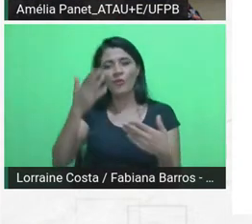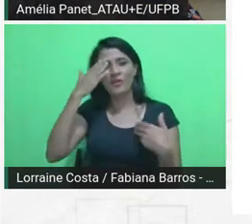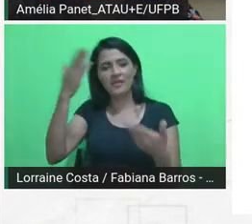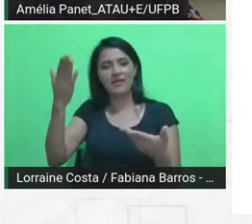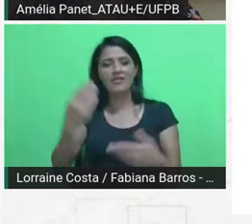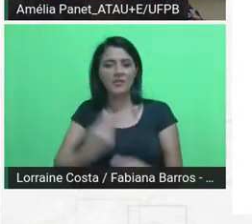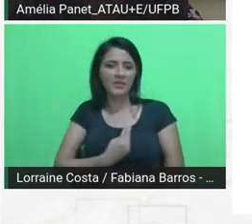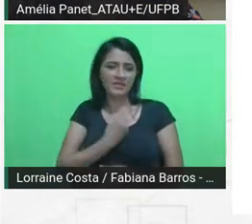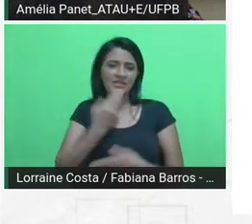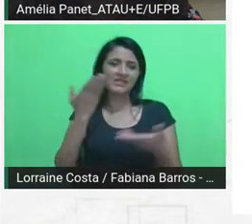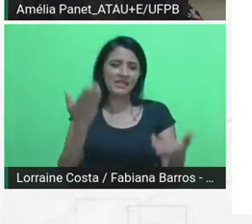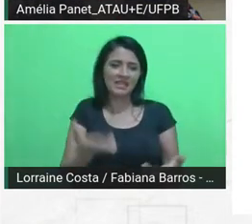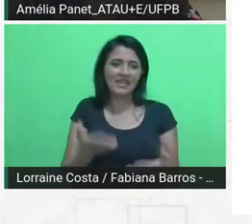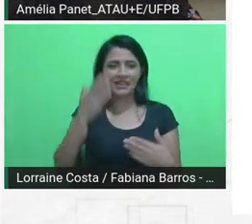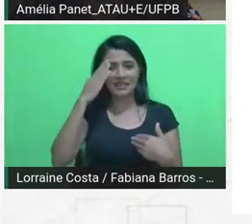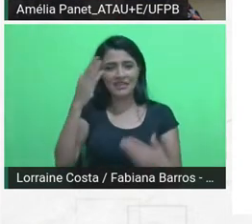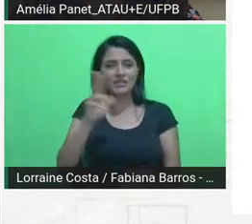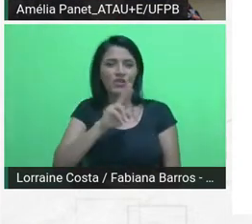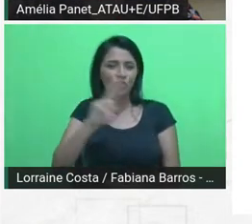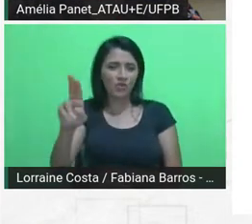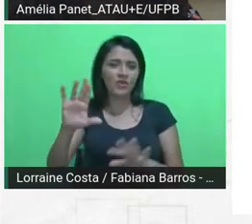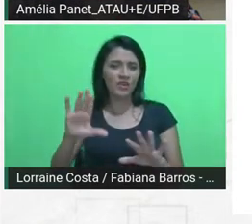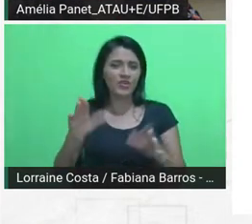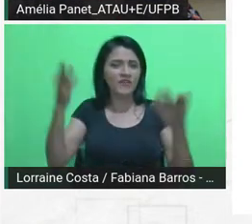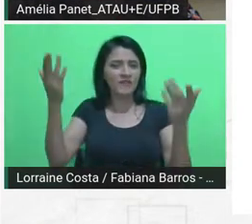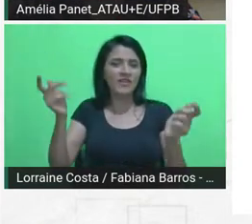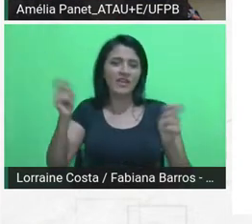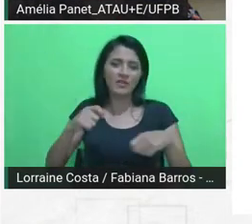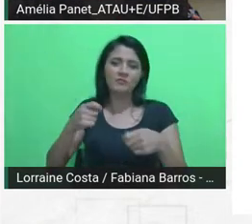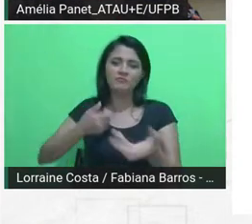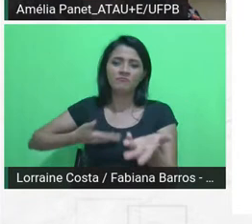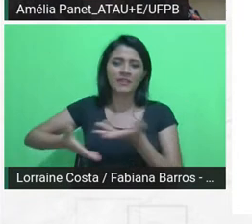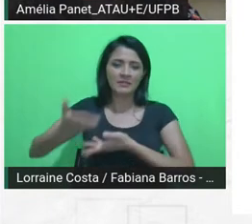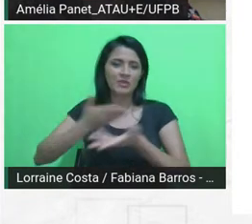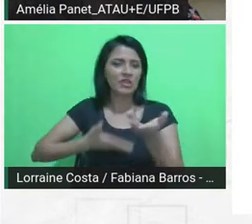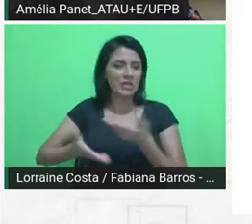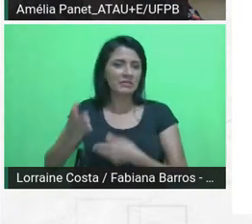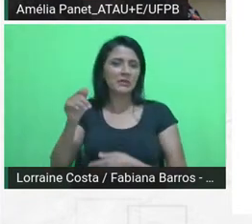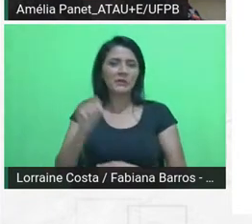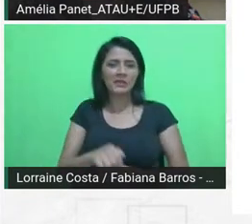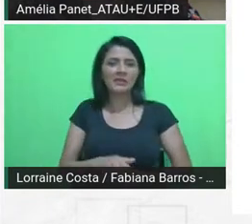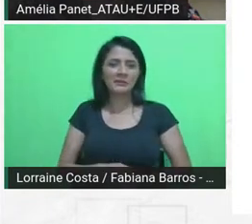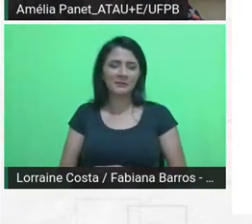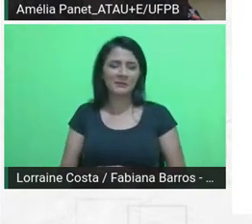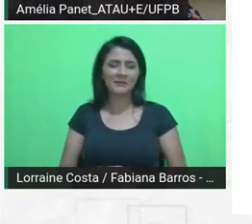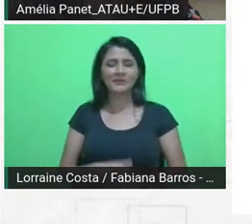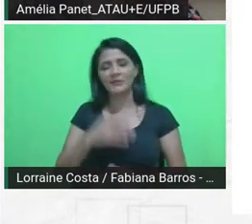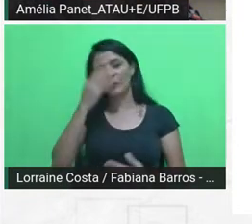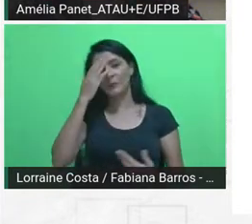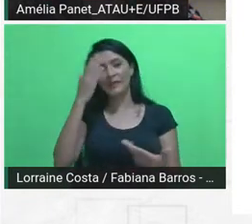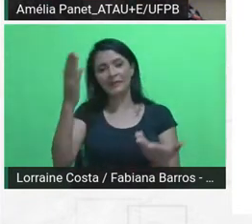agradeço enormemente que me concedeu essa mediação aqui nessa mesa. Muito obrigada.